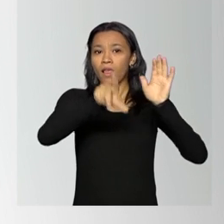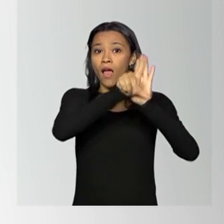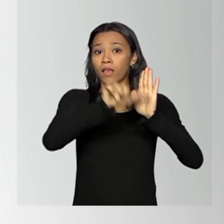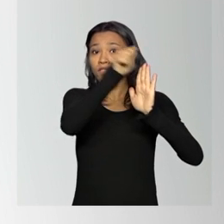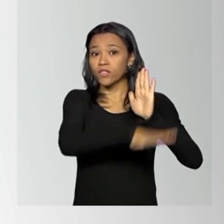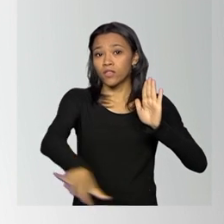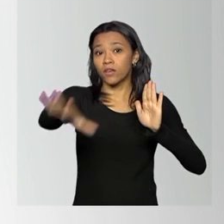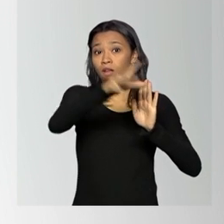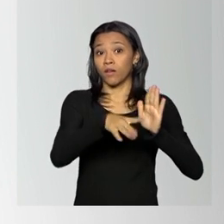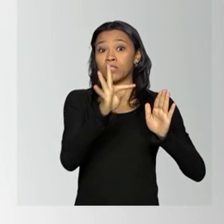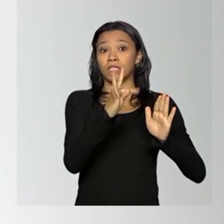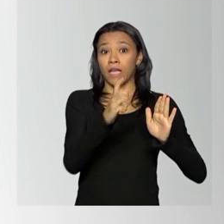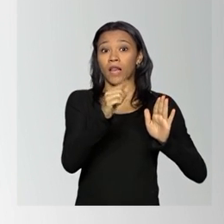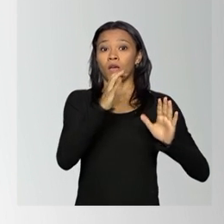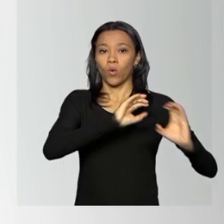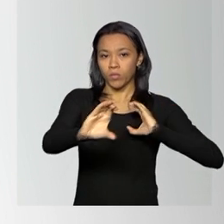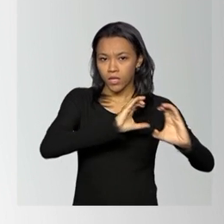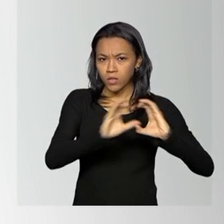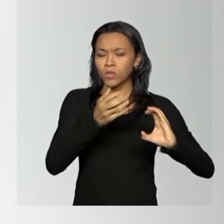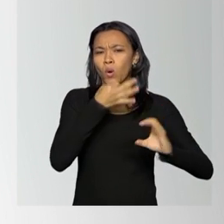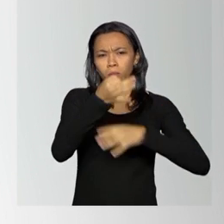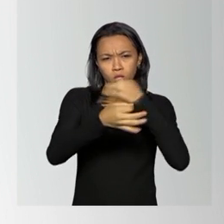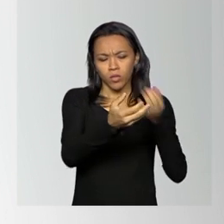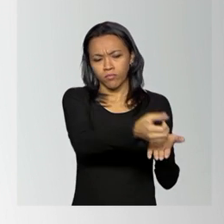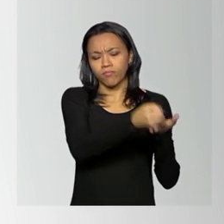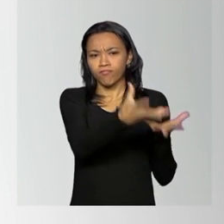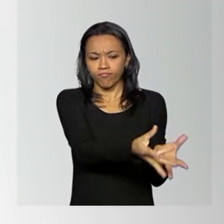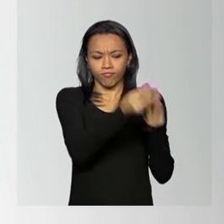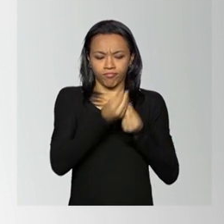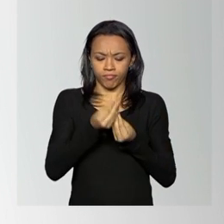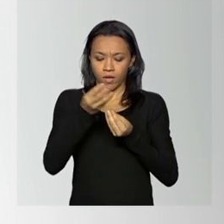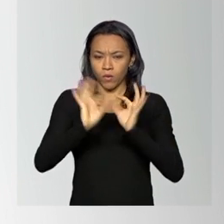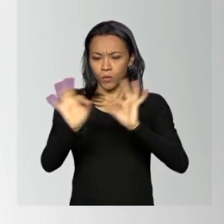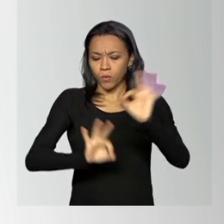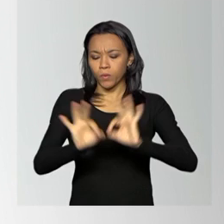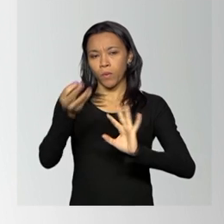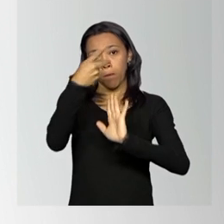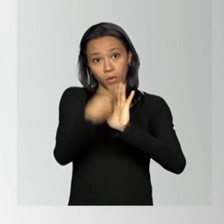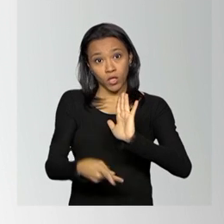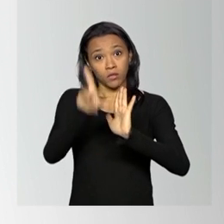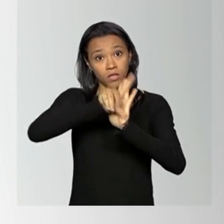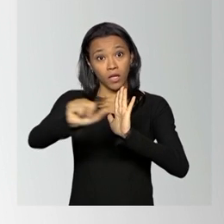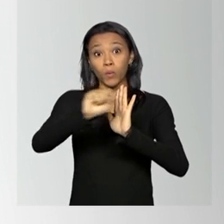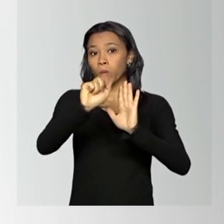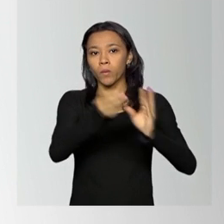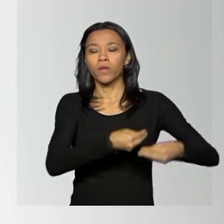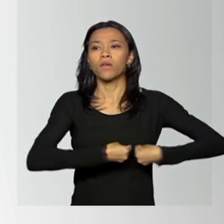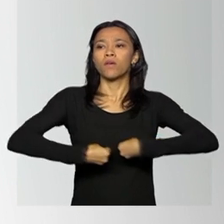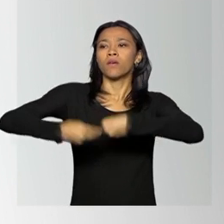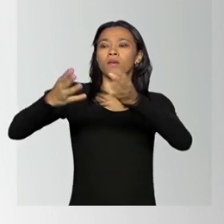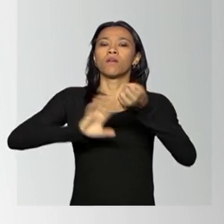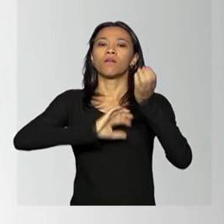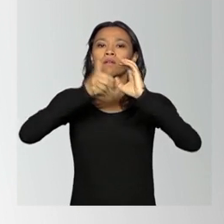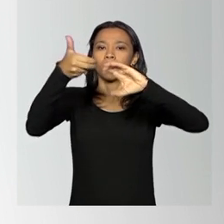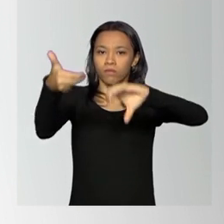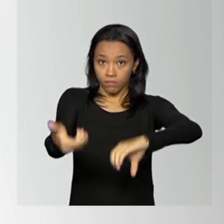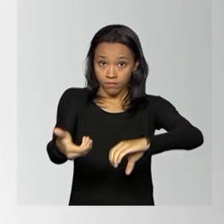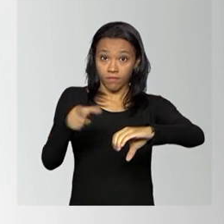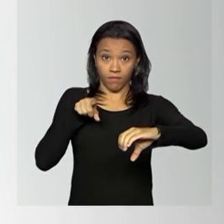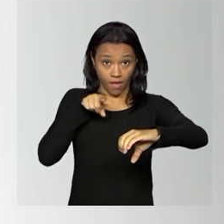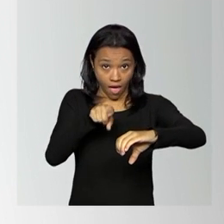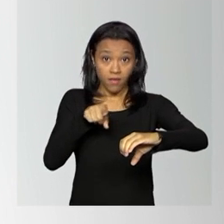Telecomunicações. As contribuições irão servir para elaborar um projeto de lei que será encaminhado ao Congresso Nacional.